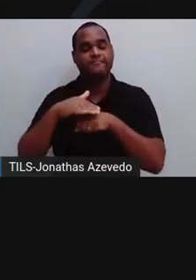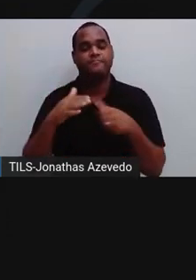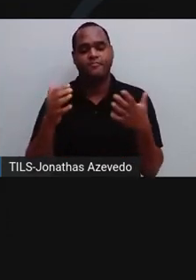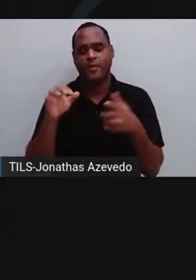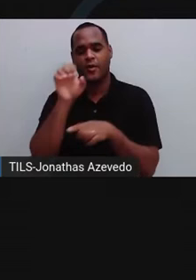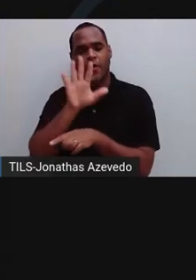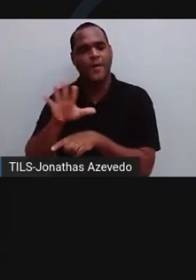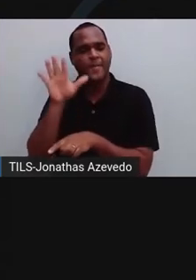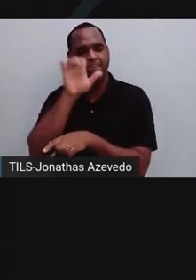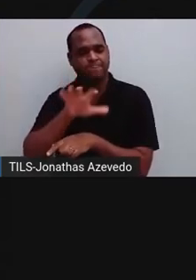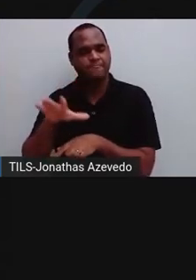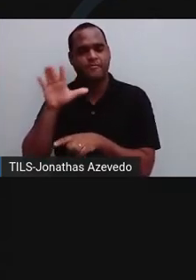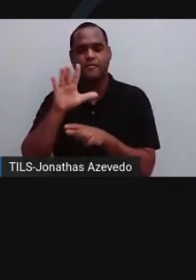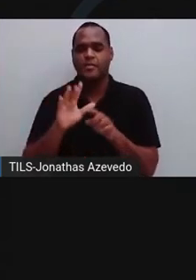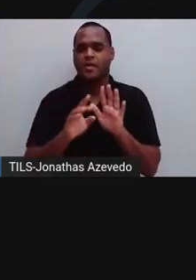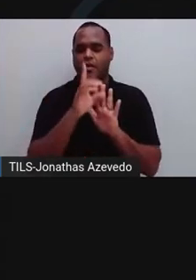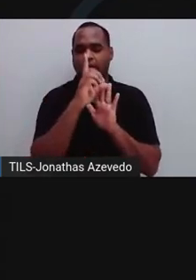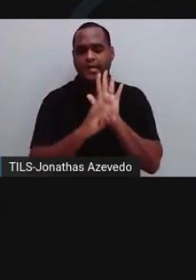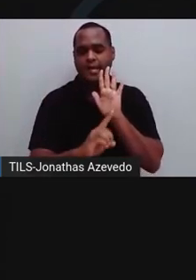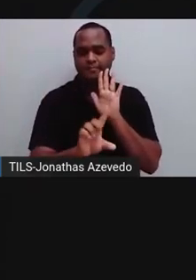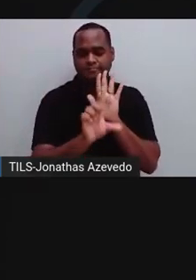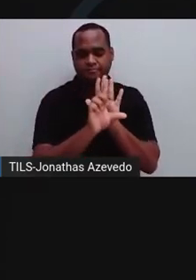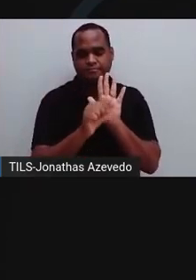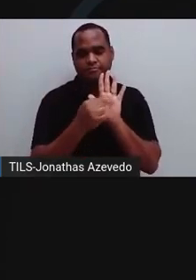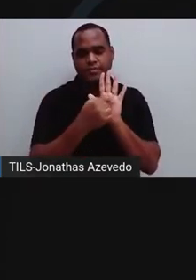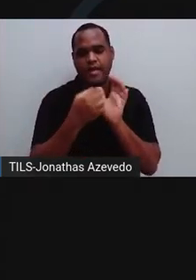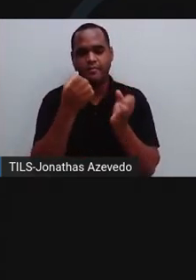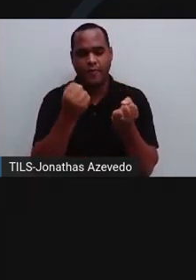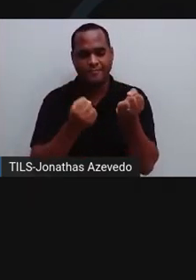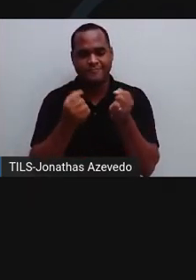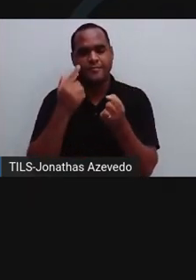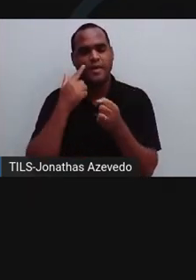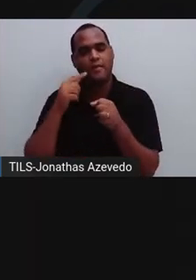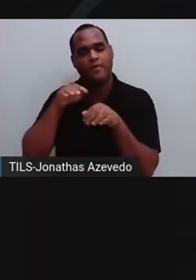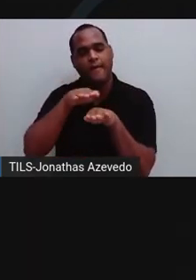diretrizes são excedidas em muitas estradas, de acordo com a OMS.